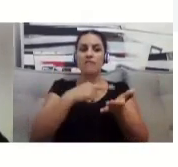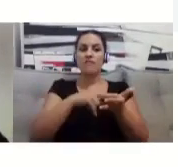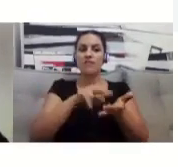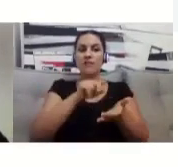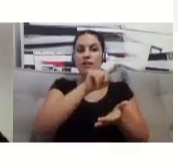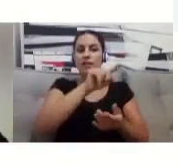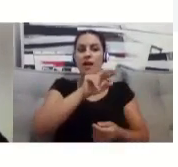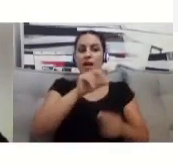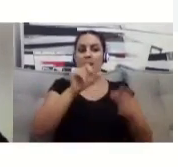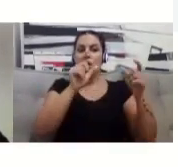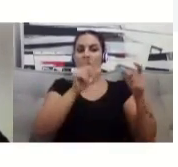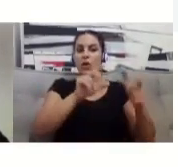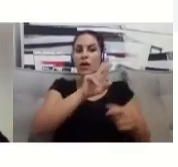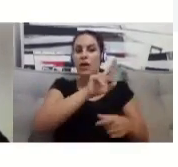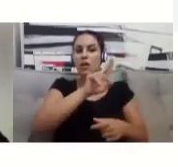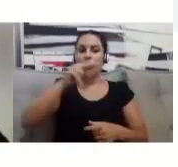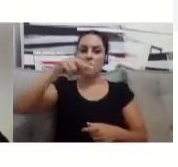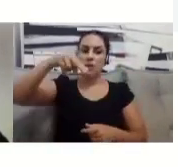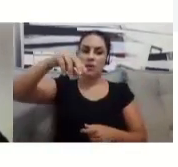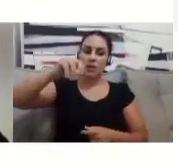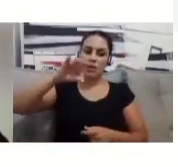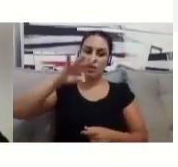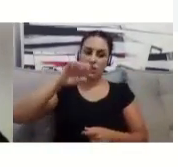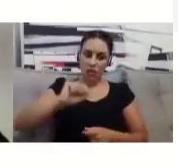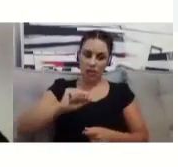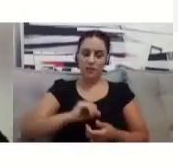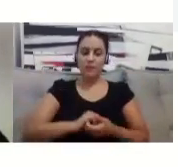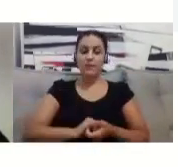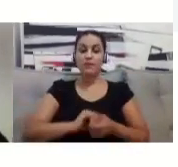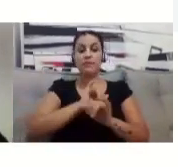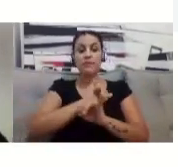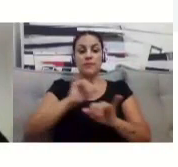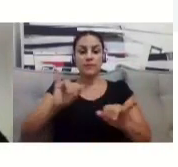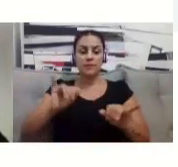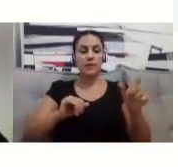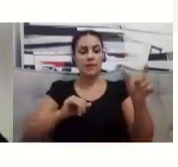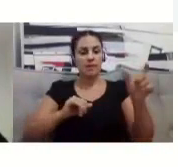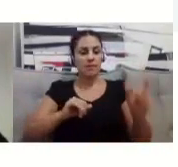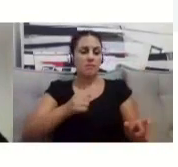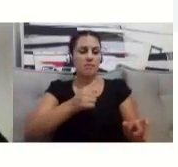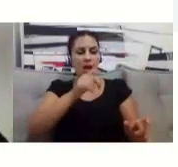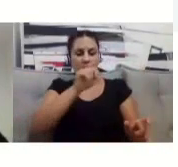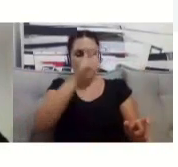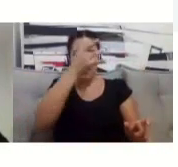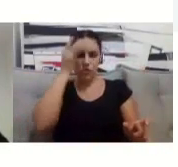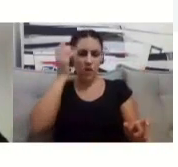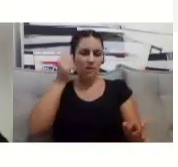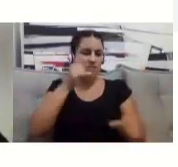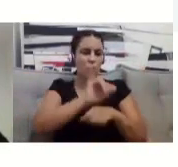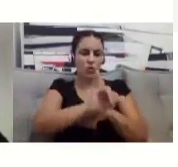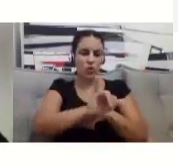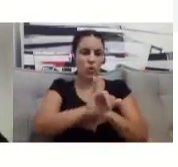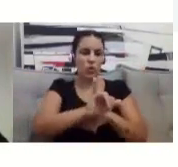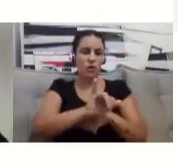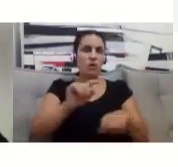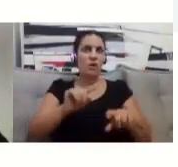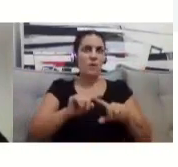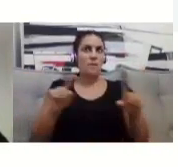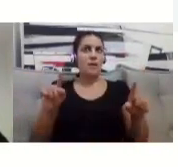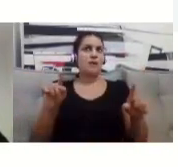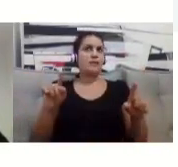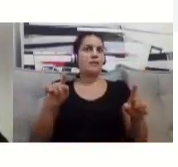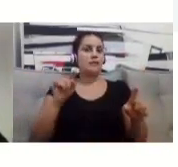justificável, essa pessoa precisa entrar em contato com a coordenação do curso, tá? Em até três